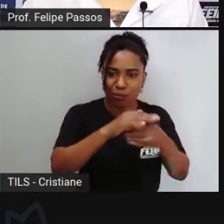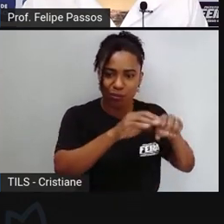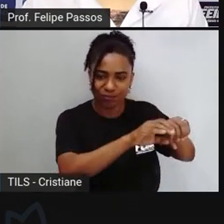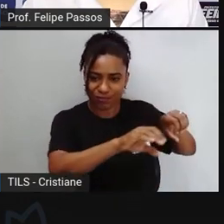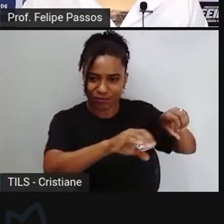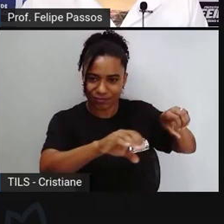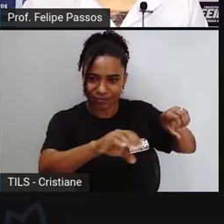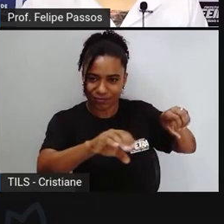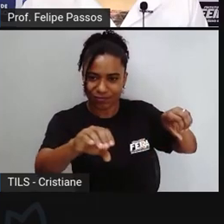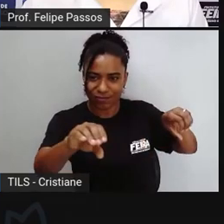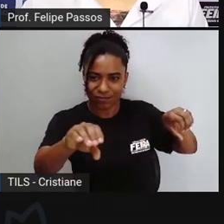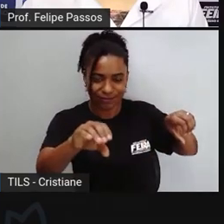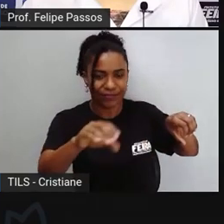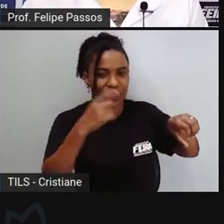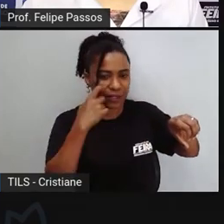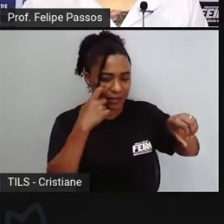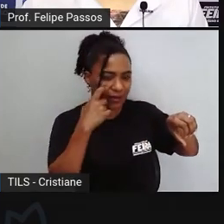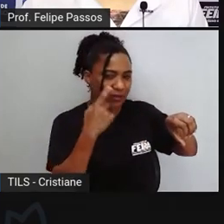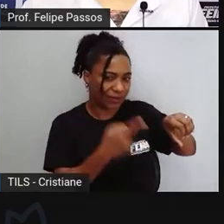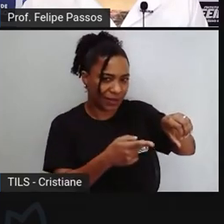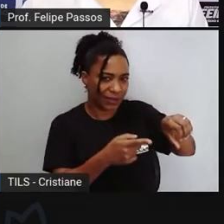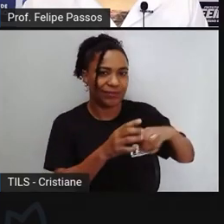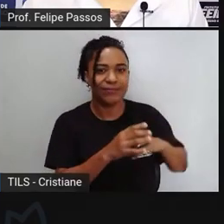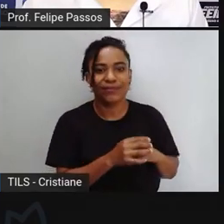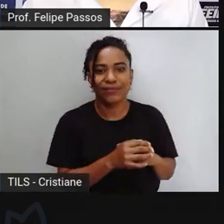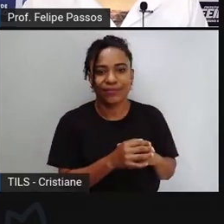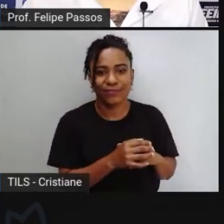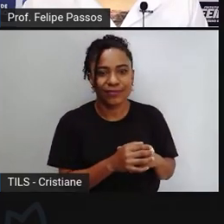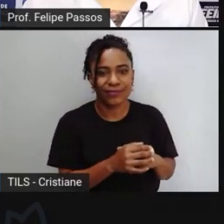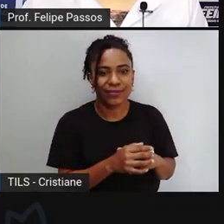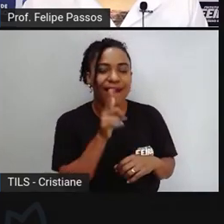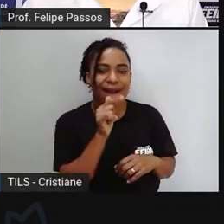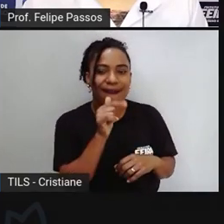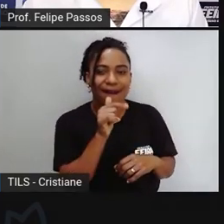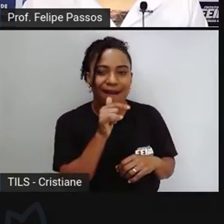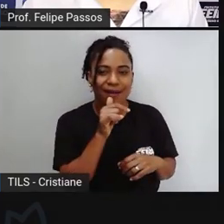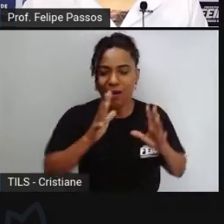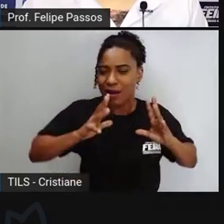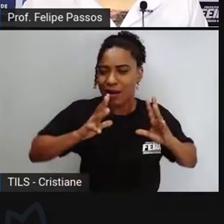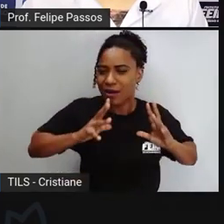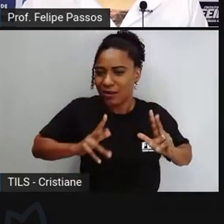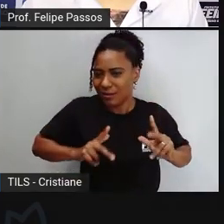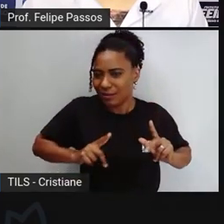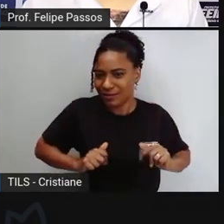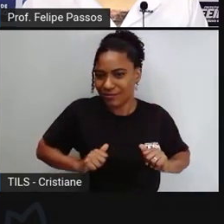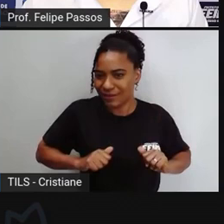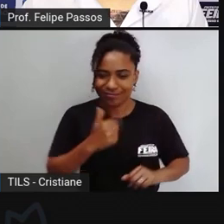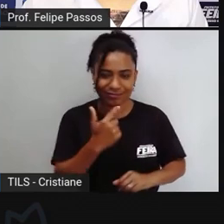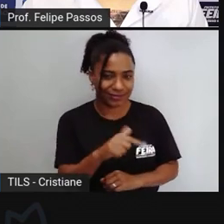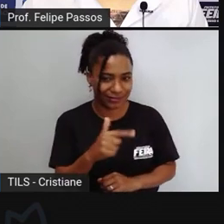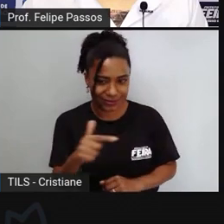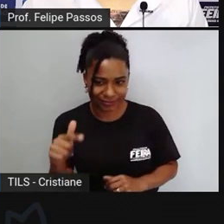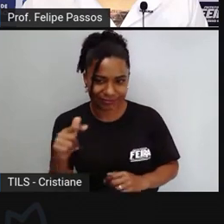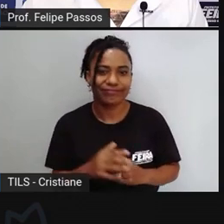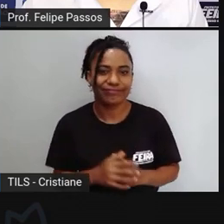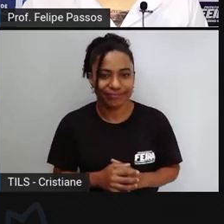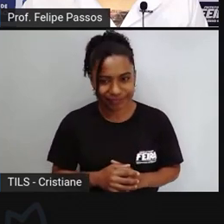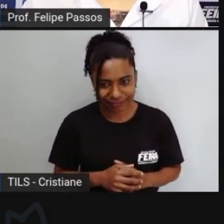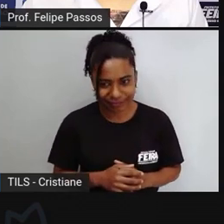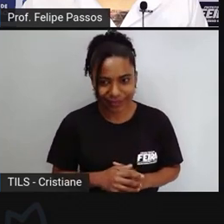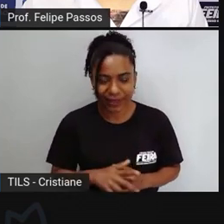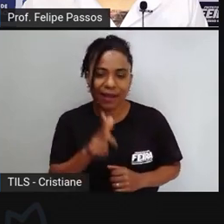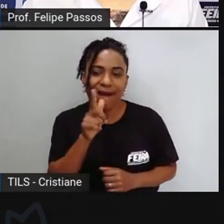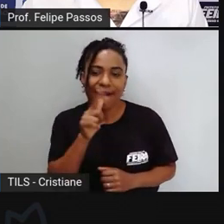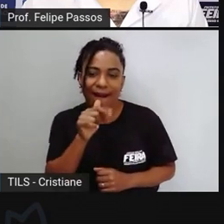ele quer água pura e a concessionária de água